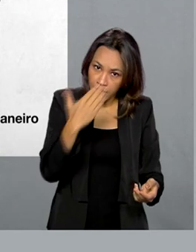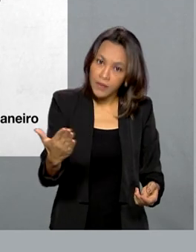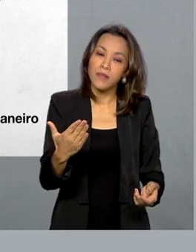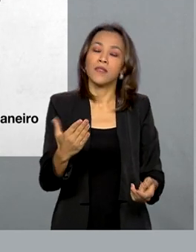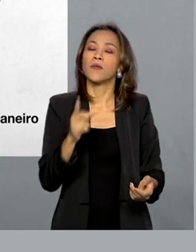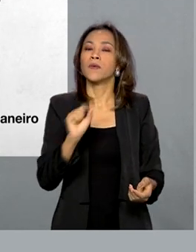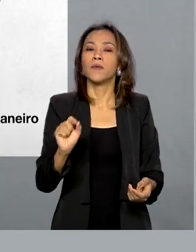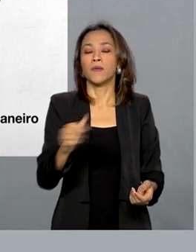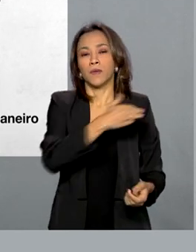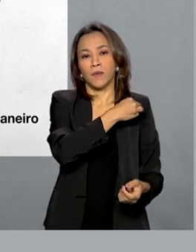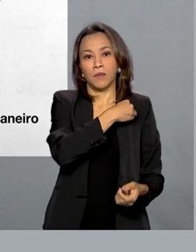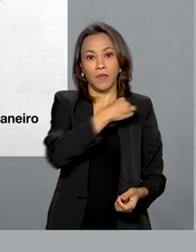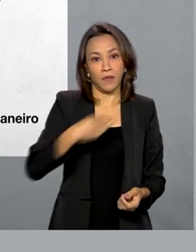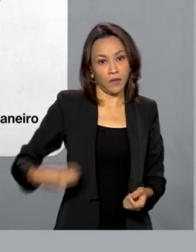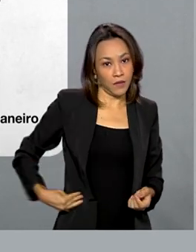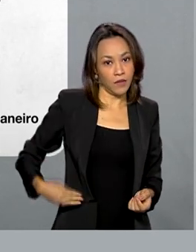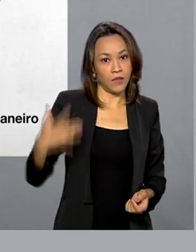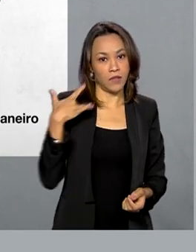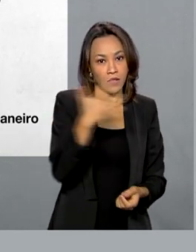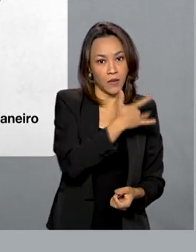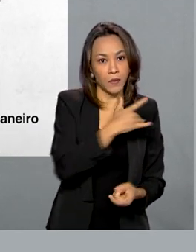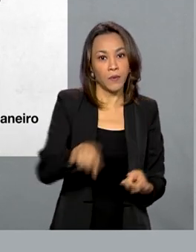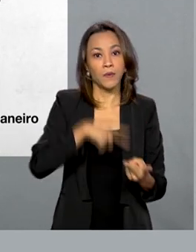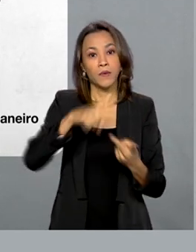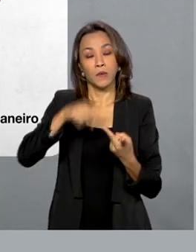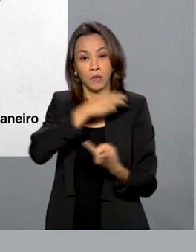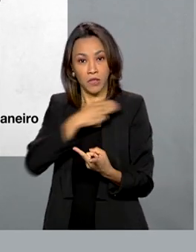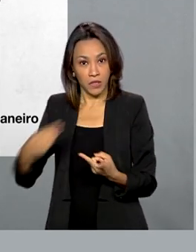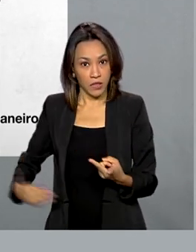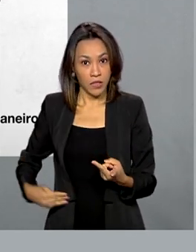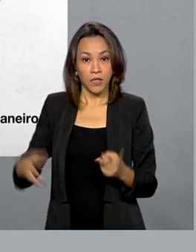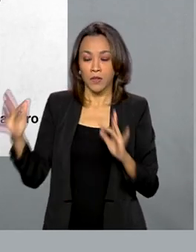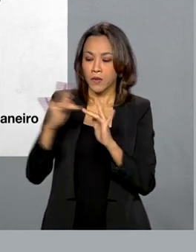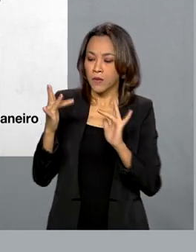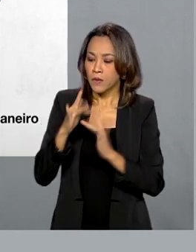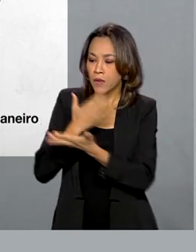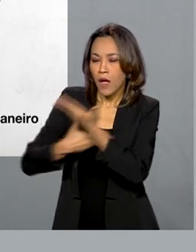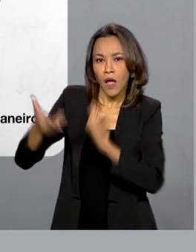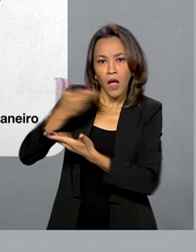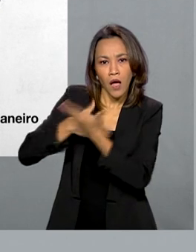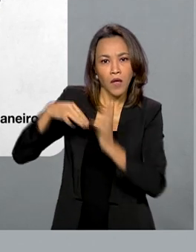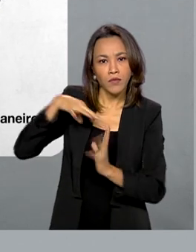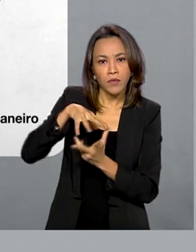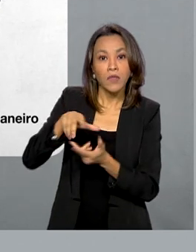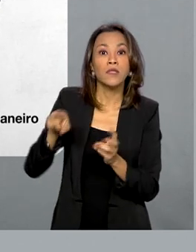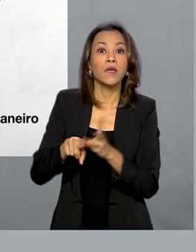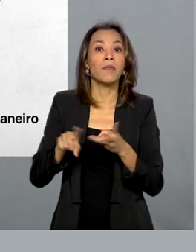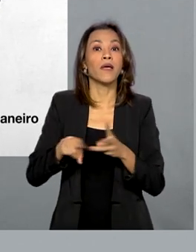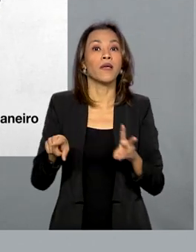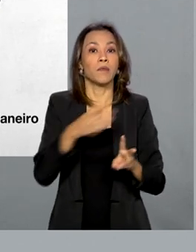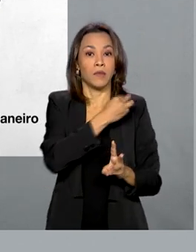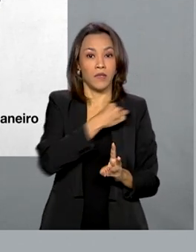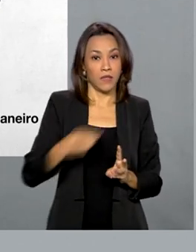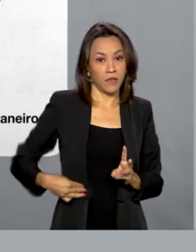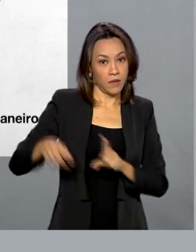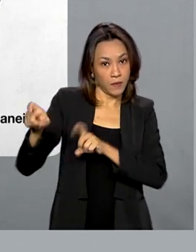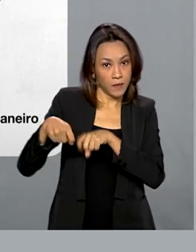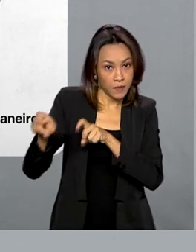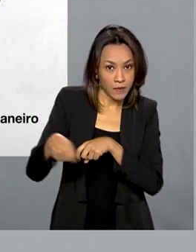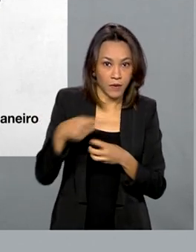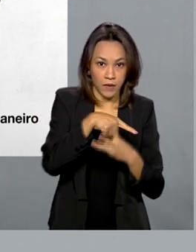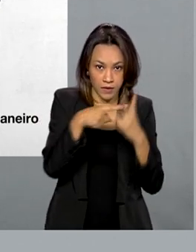ministros da Saúde, das Relações Exteriores e também da Agricultura. Também por meio do Twitter,